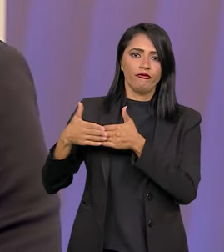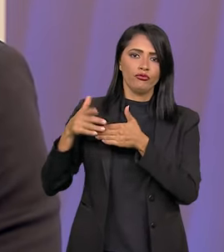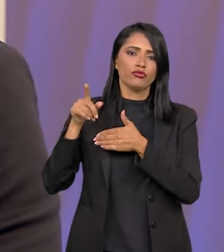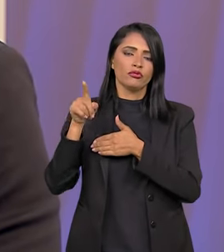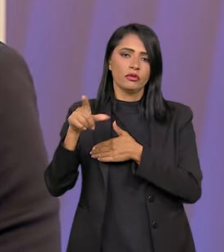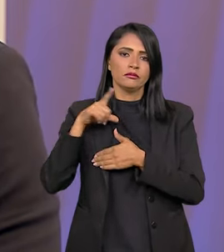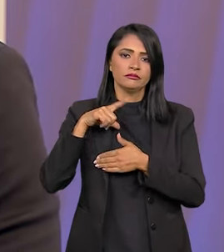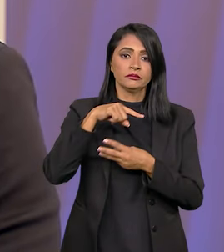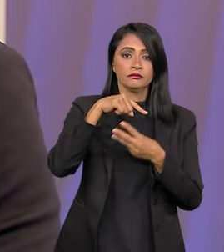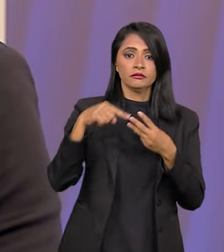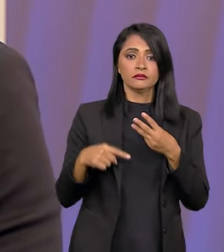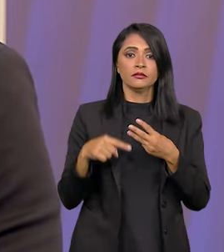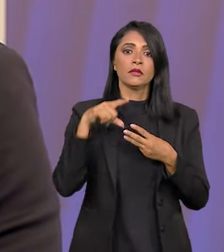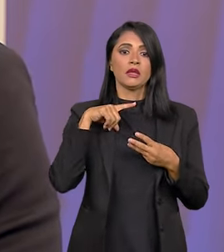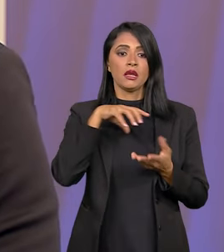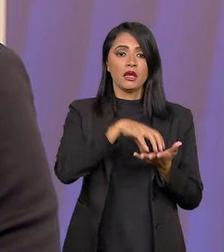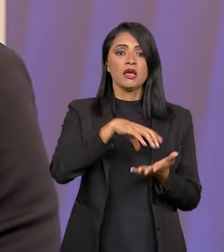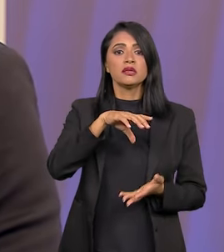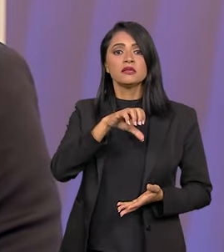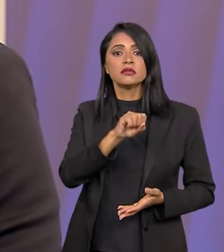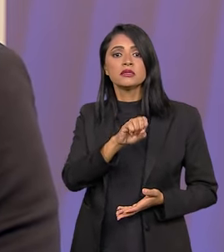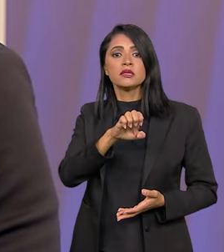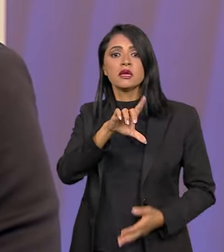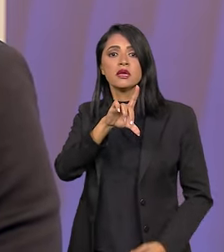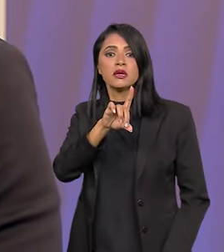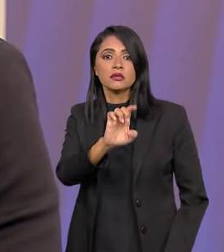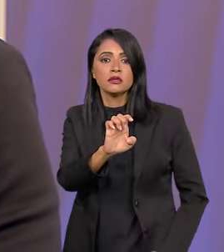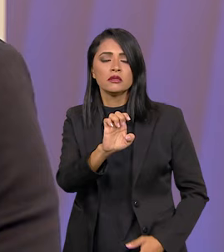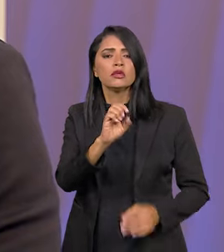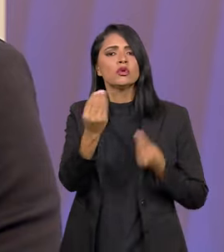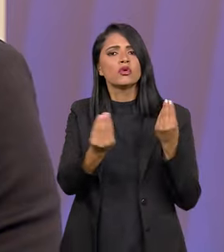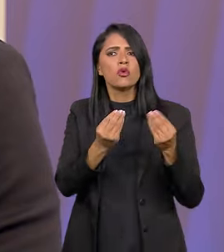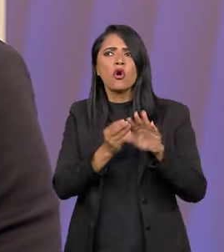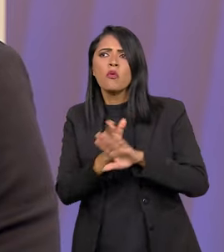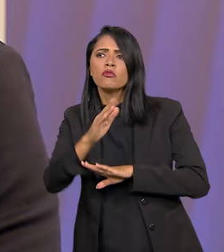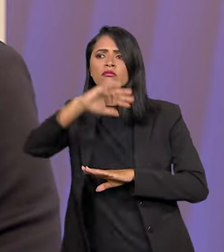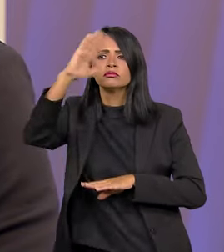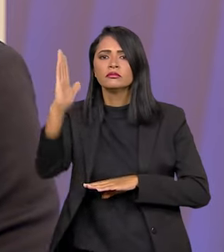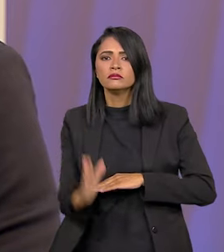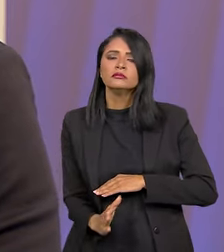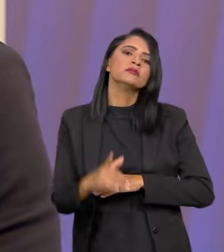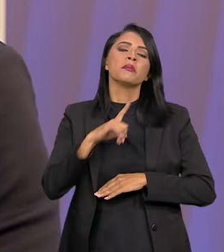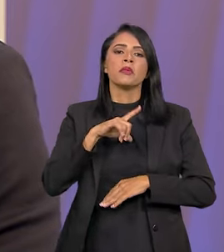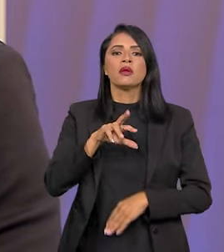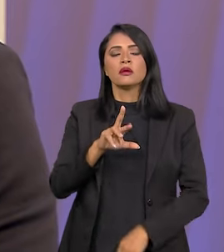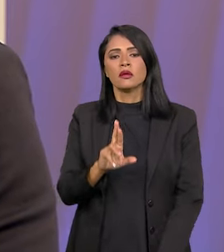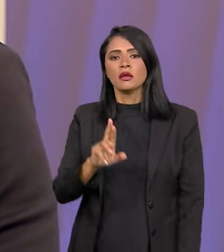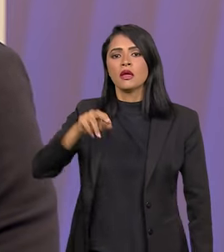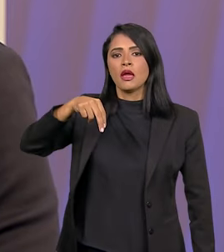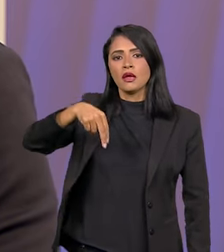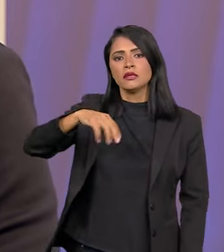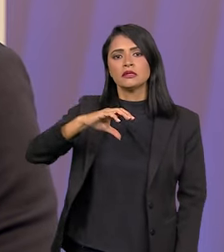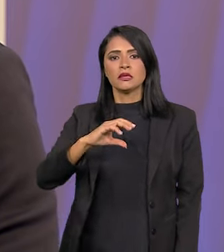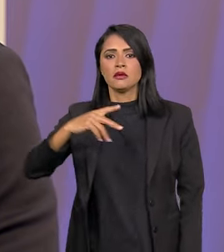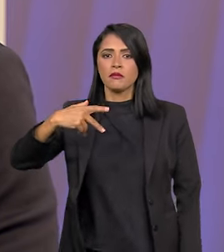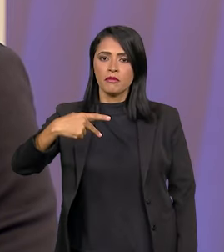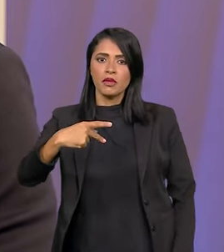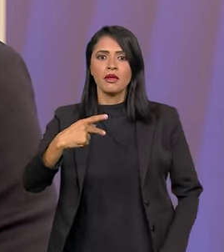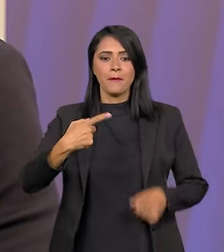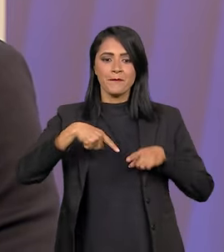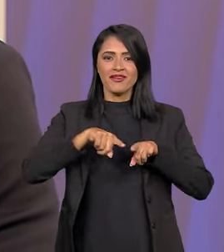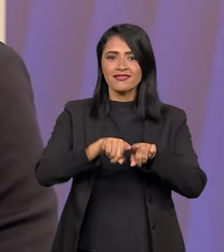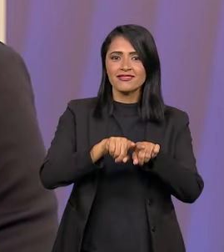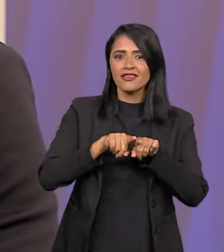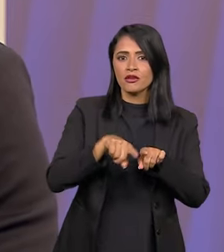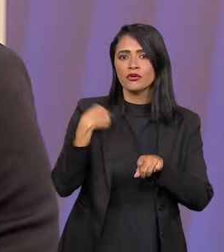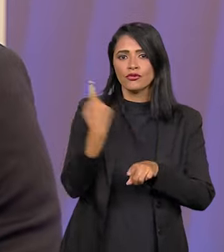a Maranhão. Então, a gente tem três sedes. Como é que a gente alcança todo o país? Por meio da Rede Nacional de Comunicação Pública,